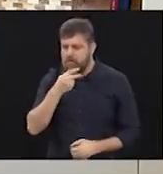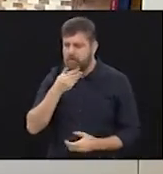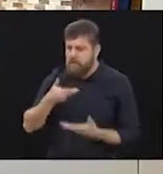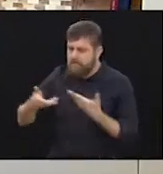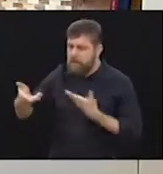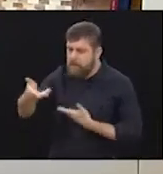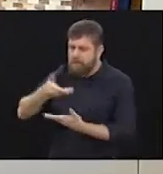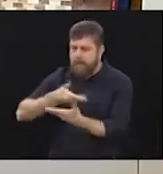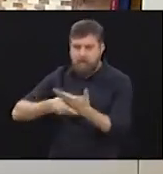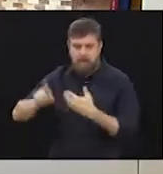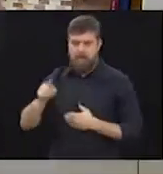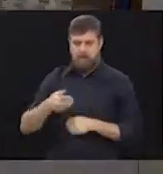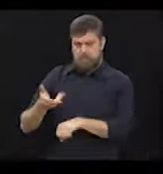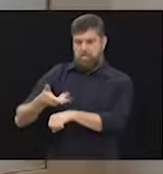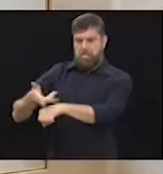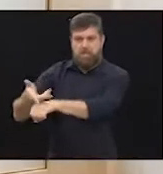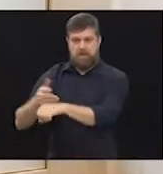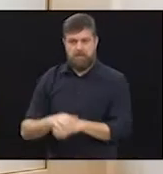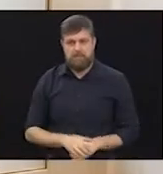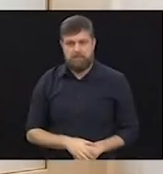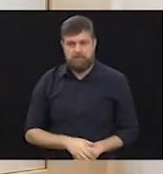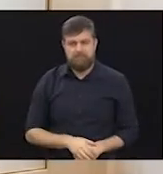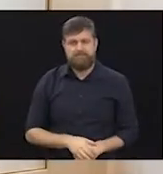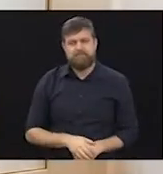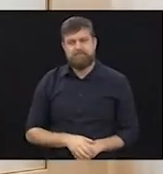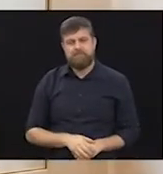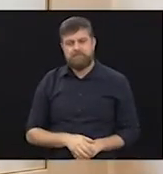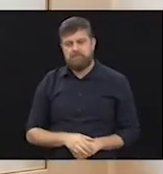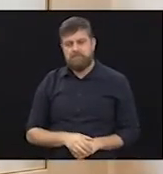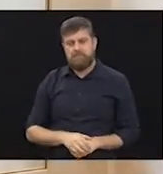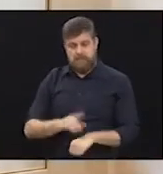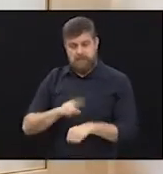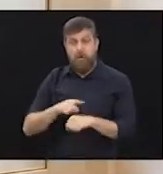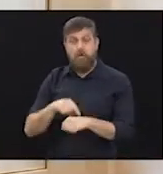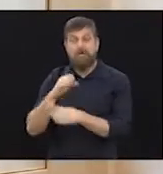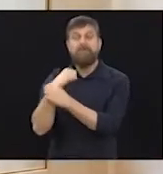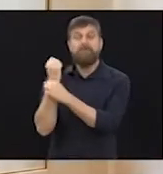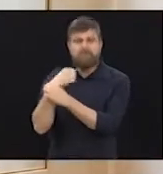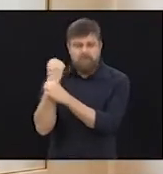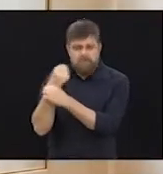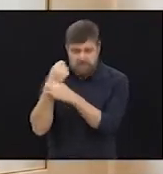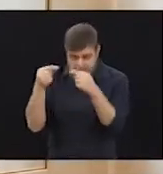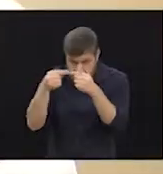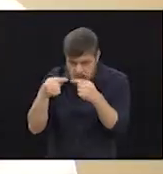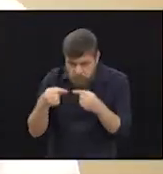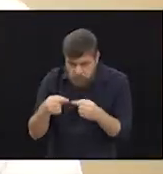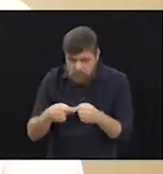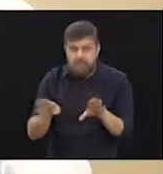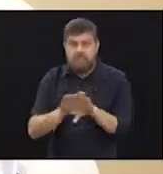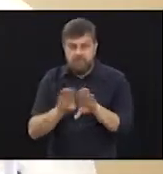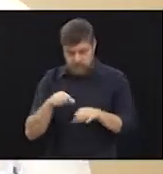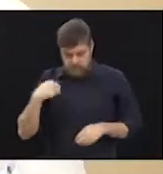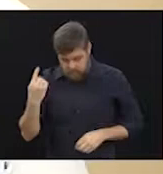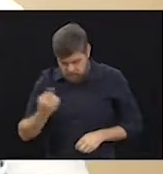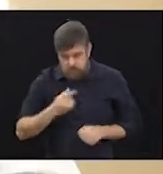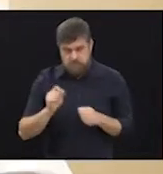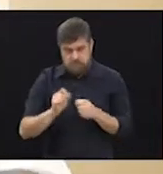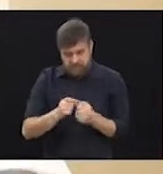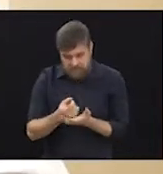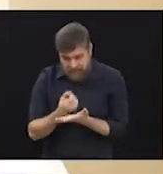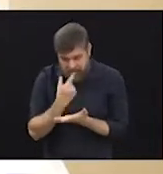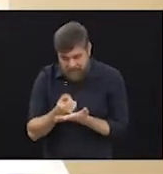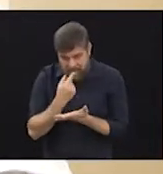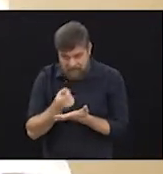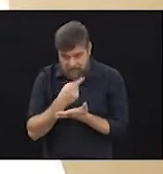ela não tem pressa. No tratamento, fisioterapia também faz parte do tratamento? Sim, a gente faz um tratamento com a